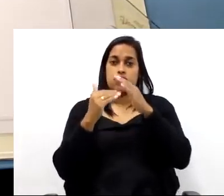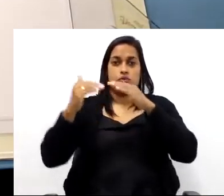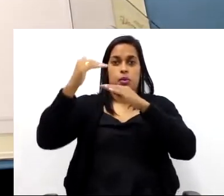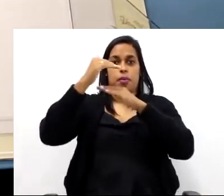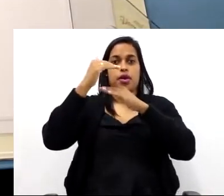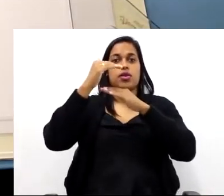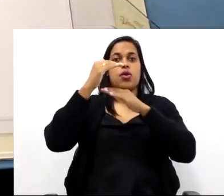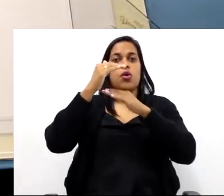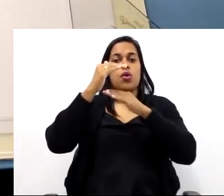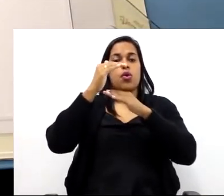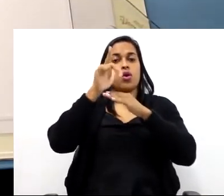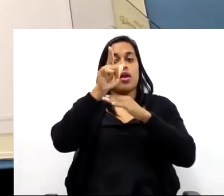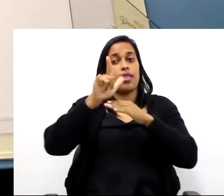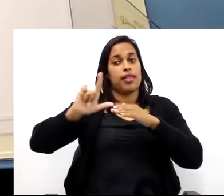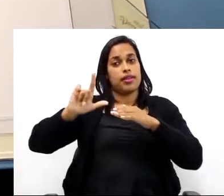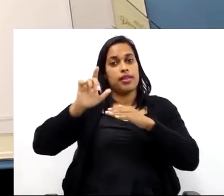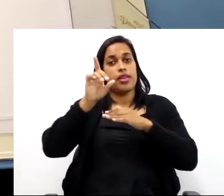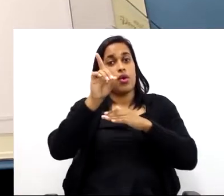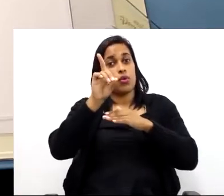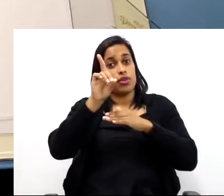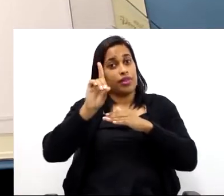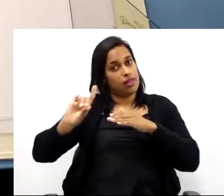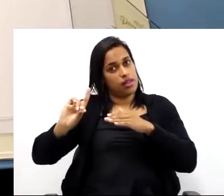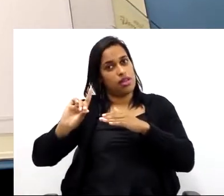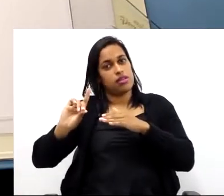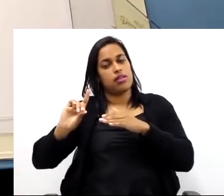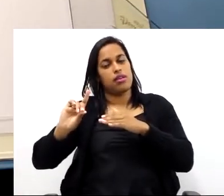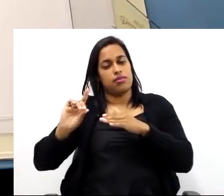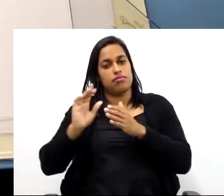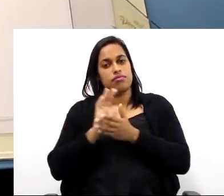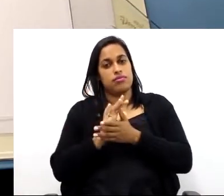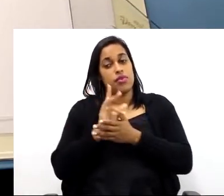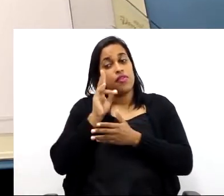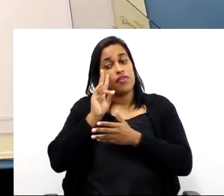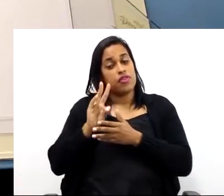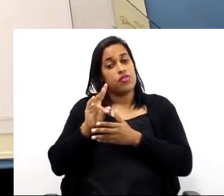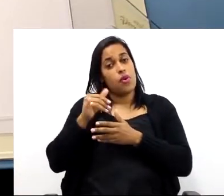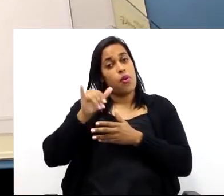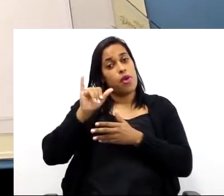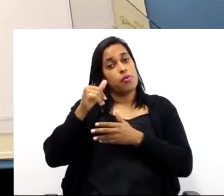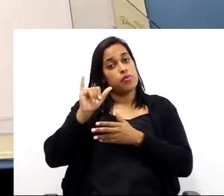Então, eu vou rebater o meu eixo Y aqui desse lado.